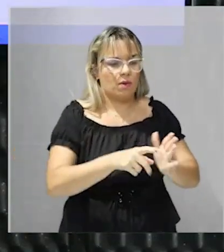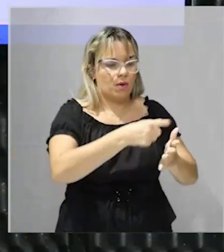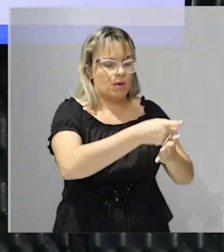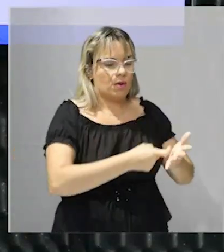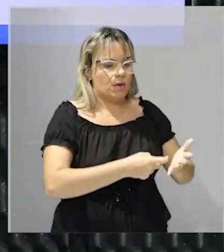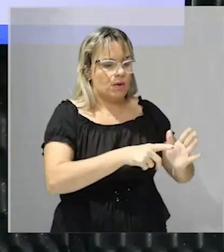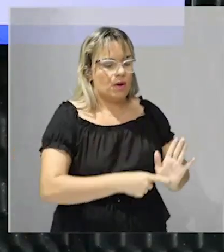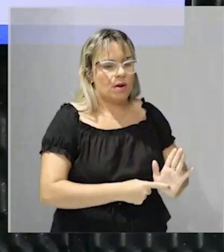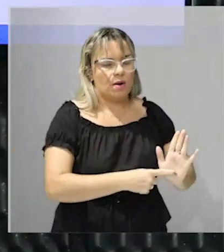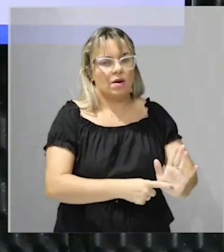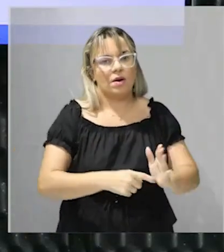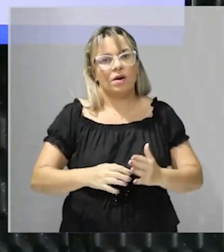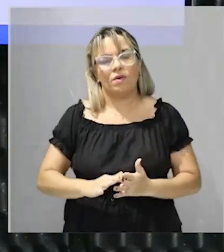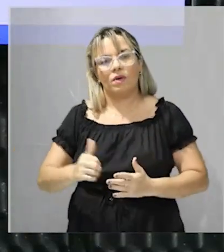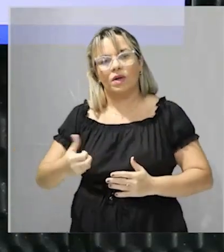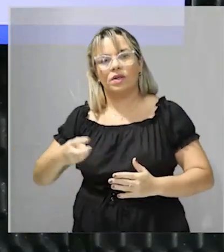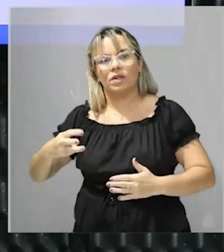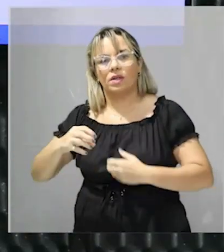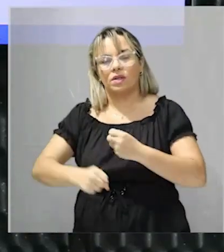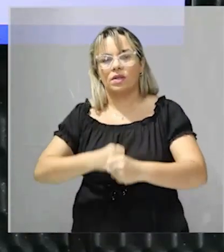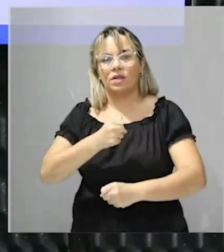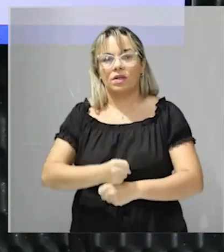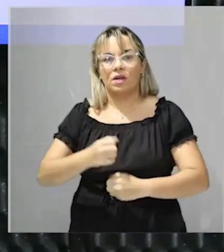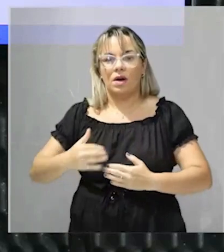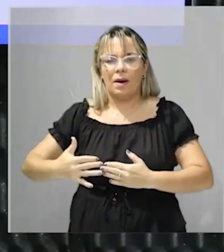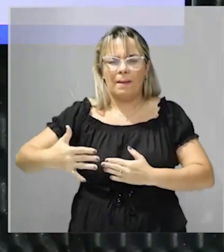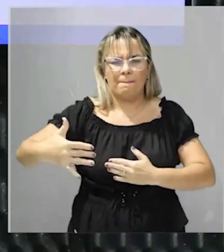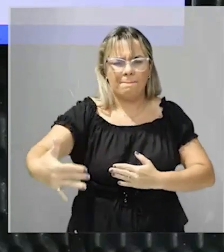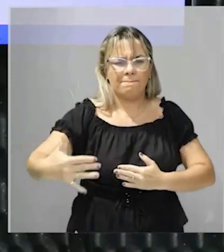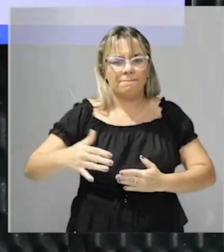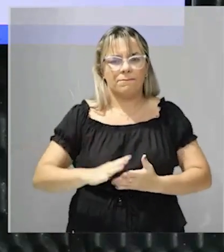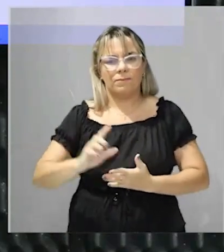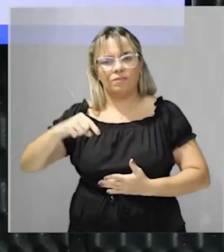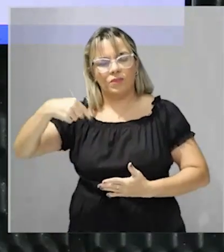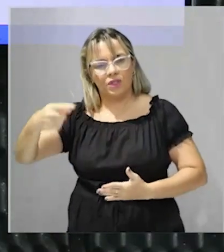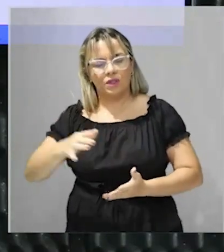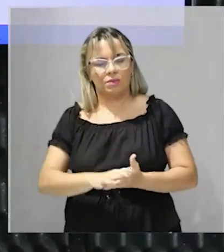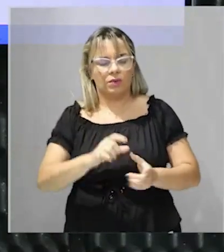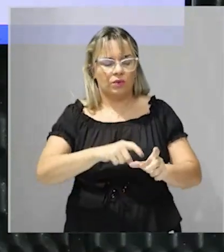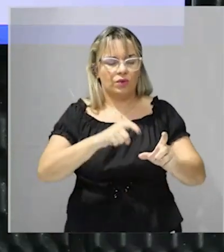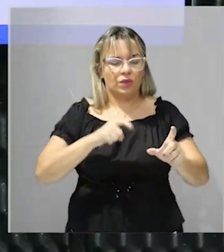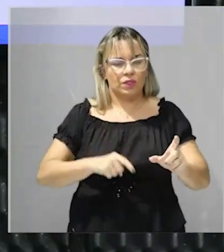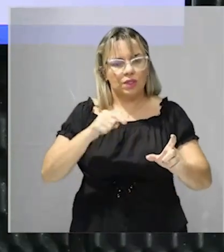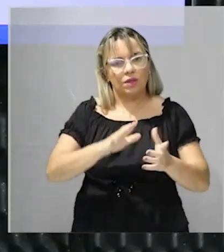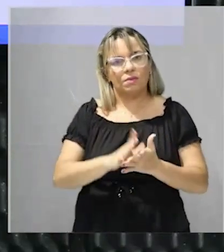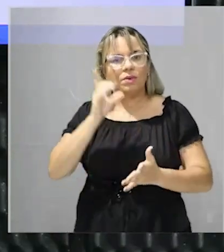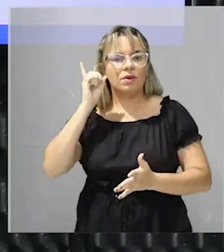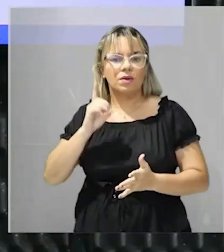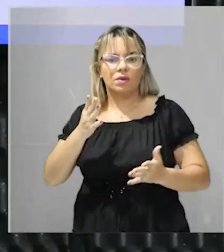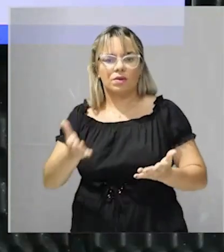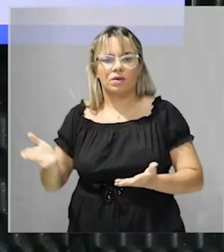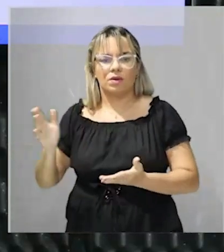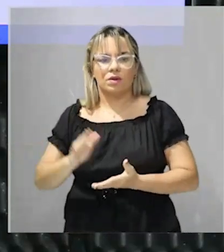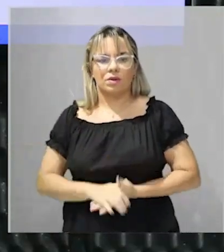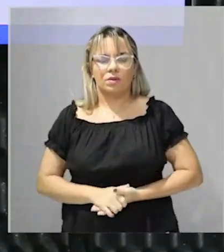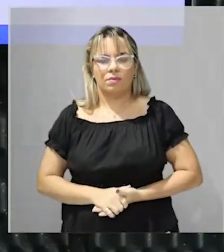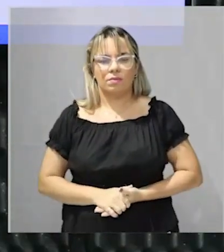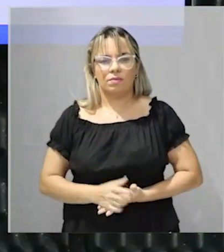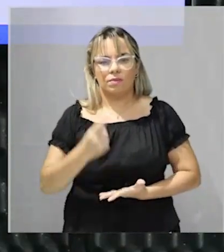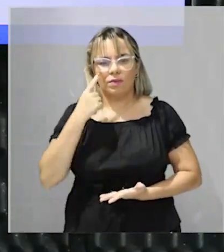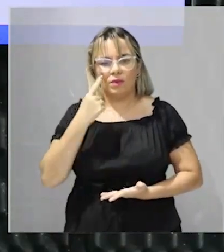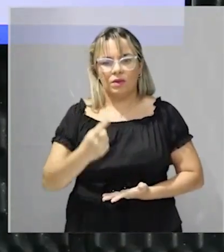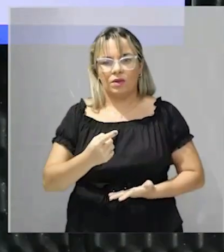bem aqui esses conceitos evolucionários que ecoavam o iluminismo foram retomados com mais vigor e amplitude